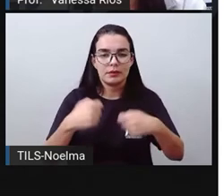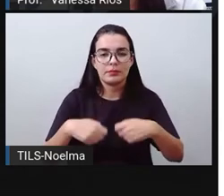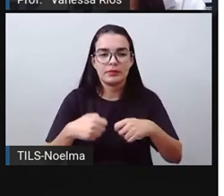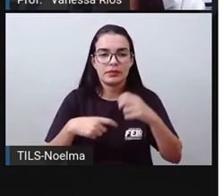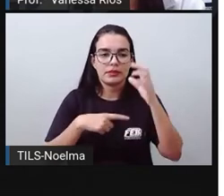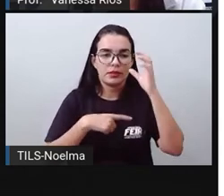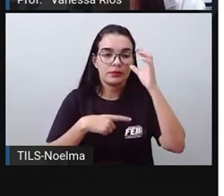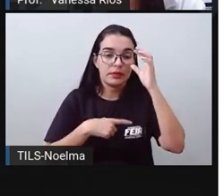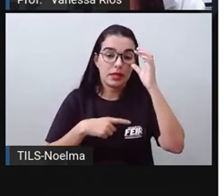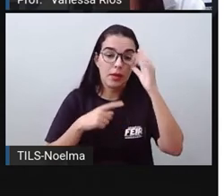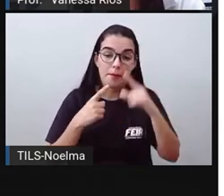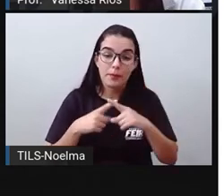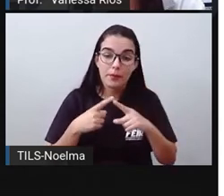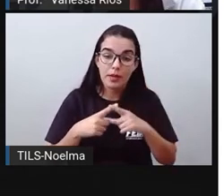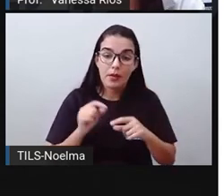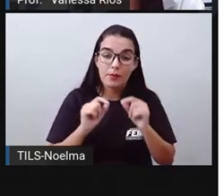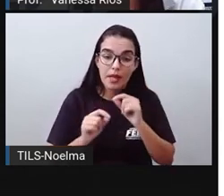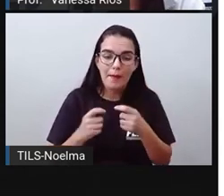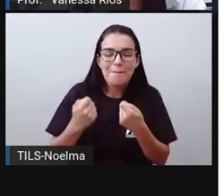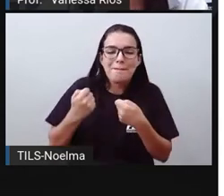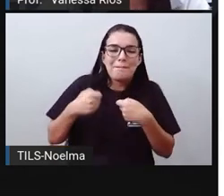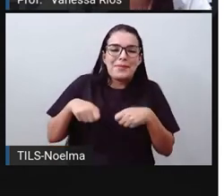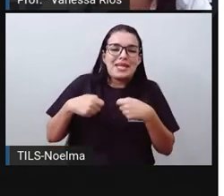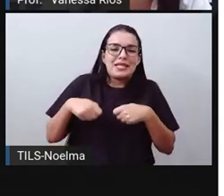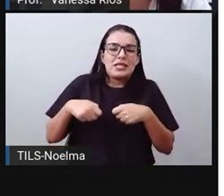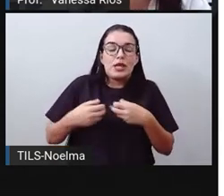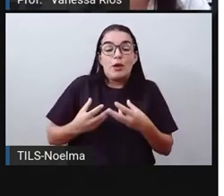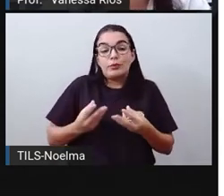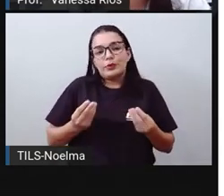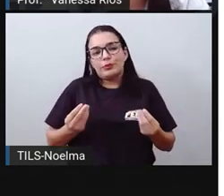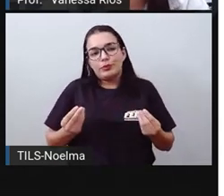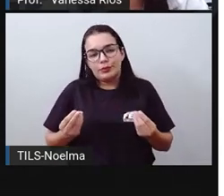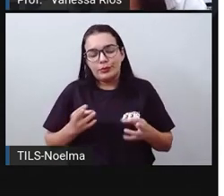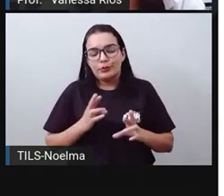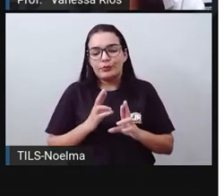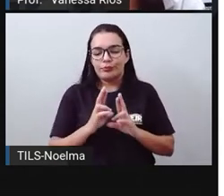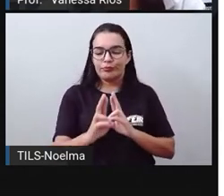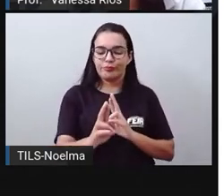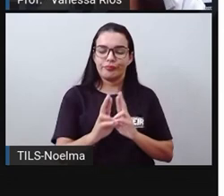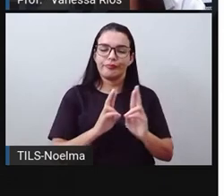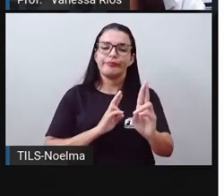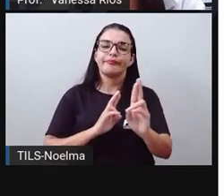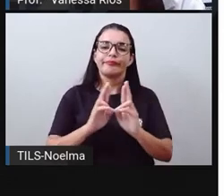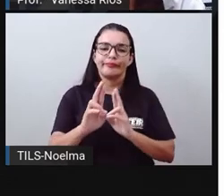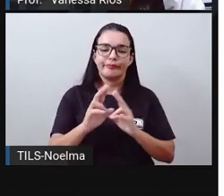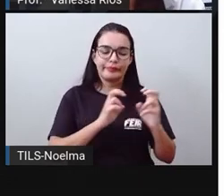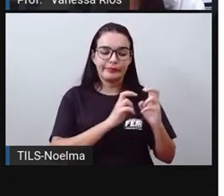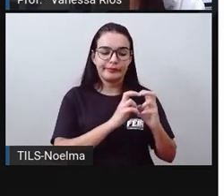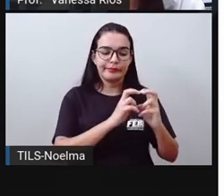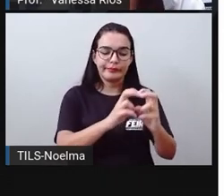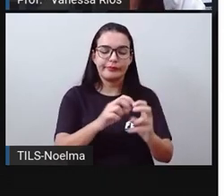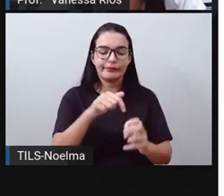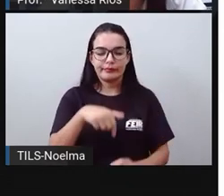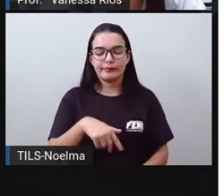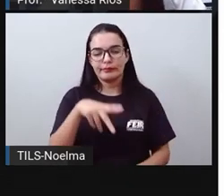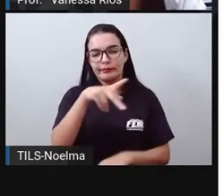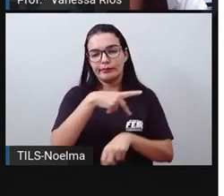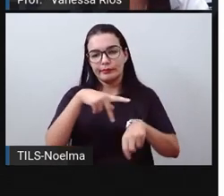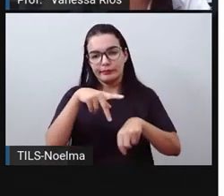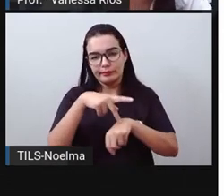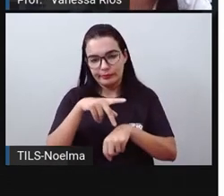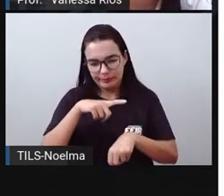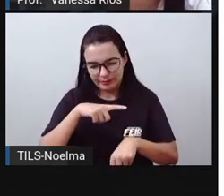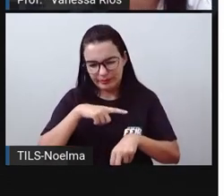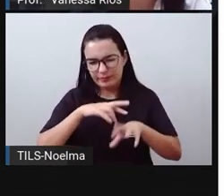precisam. Já que nós temos uma dependência tão grande do transporte rodoviário em nosso país, para diversas situações